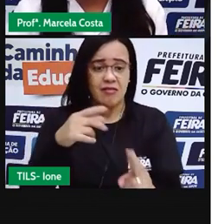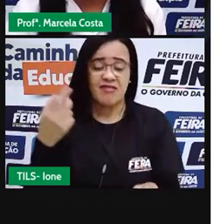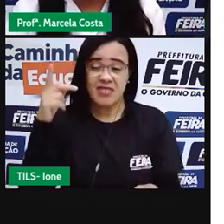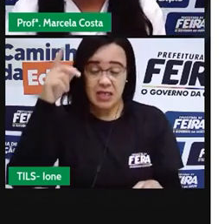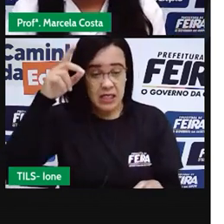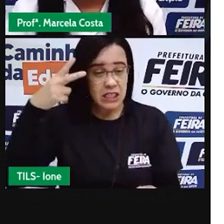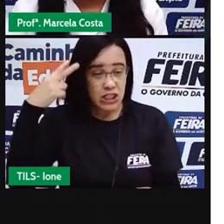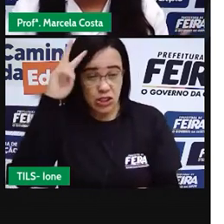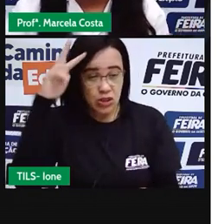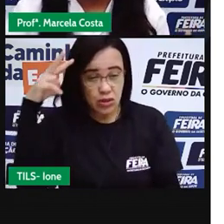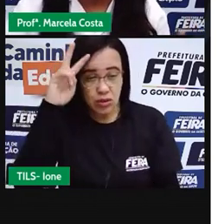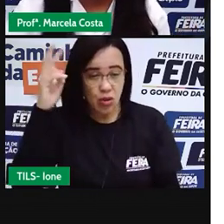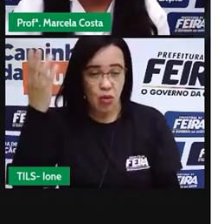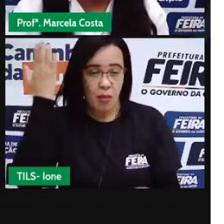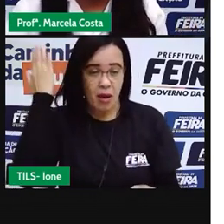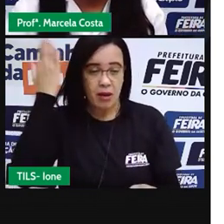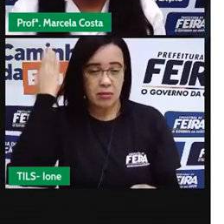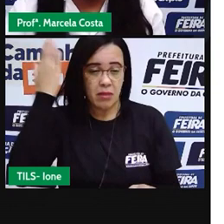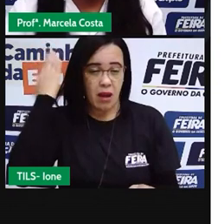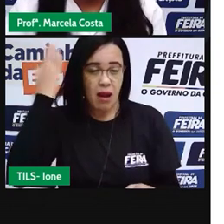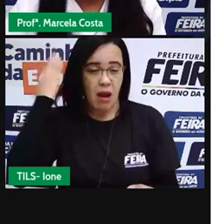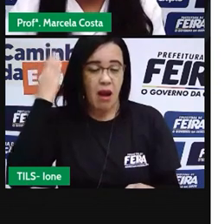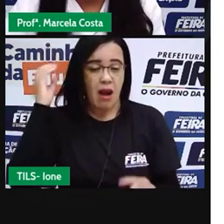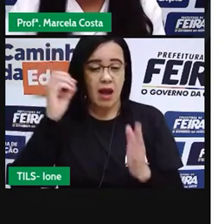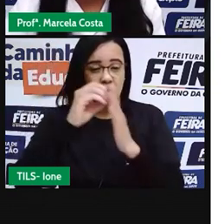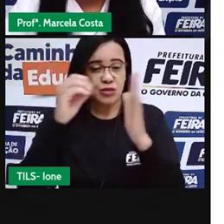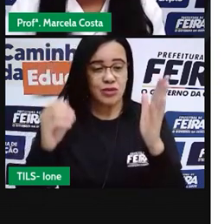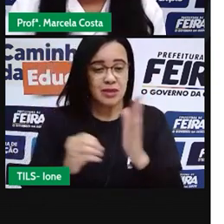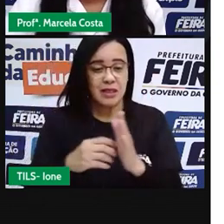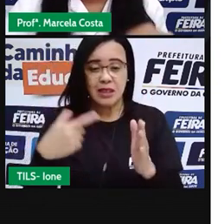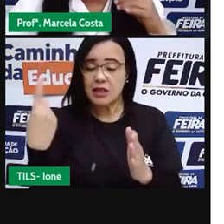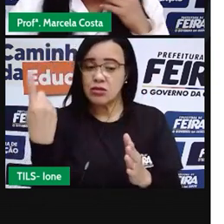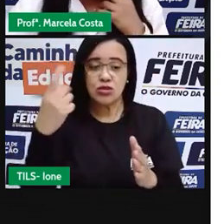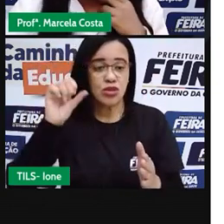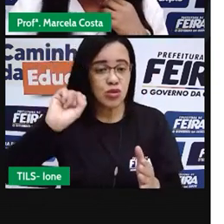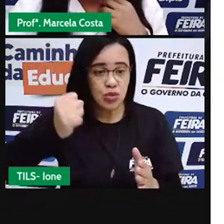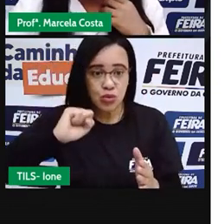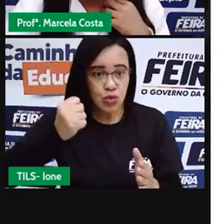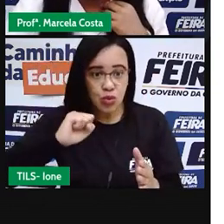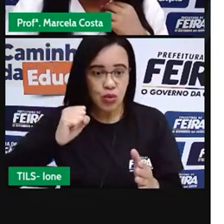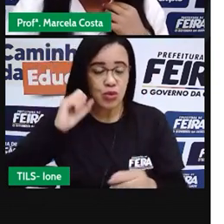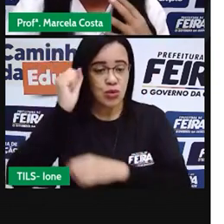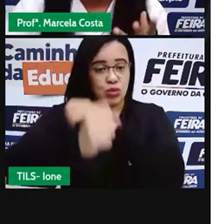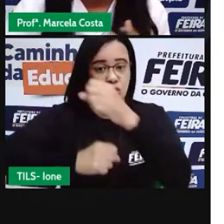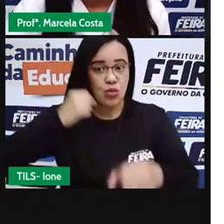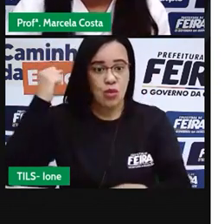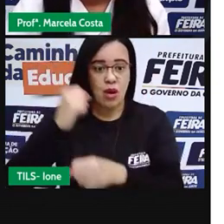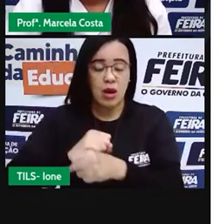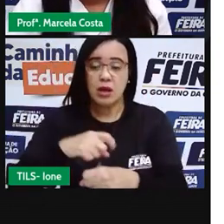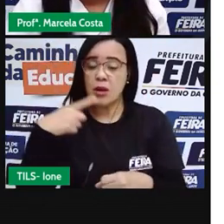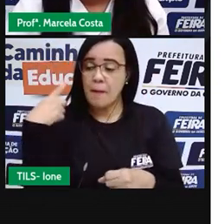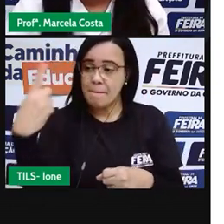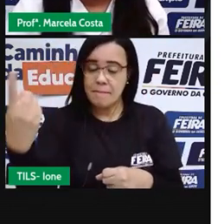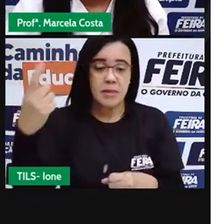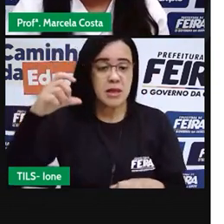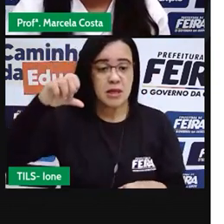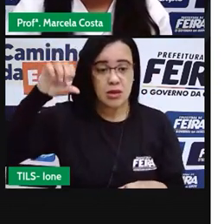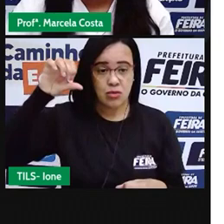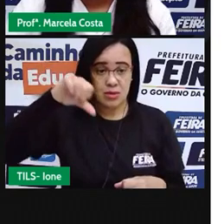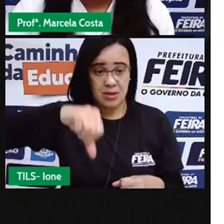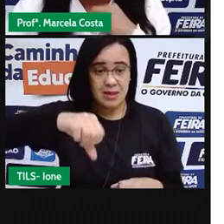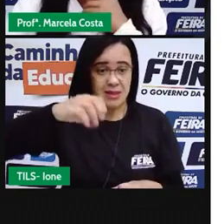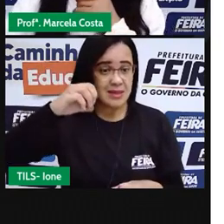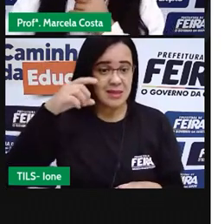XVIII, lá no ano de 1707, bastante tempo. Então,